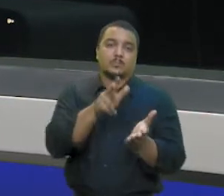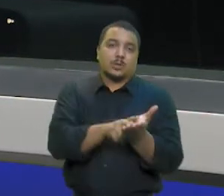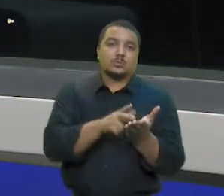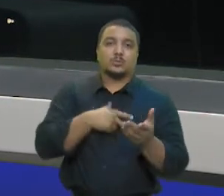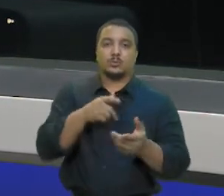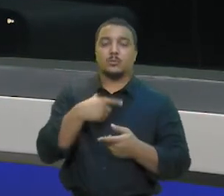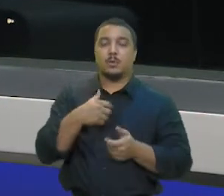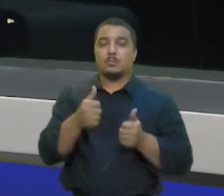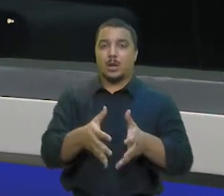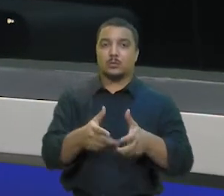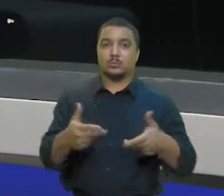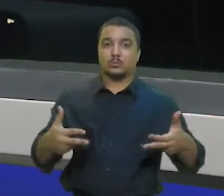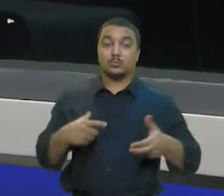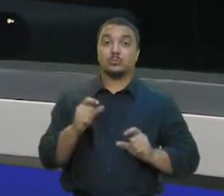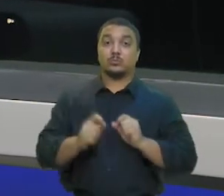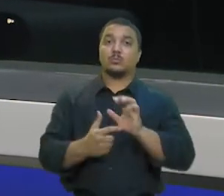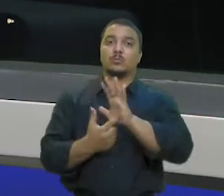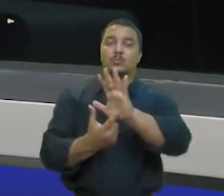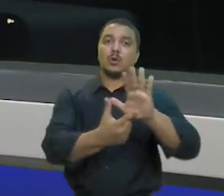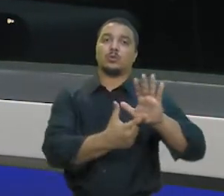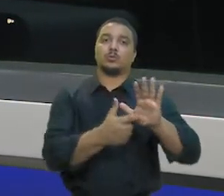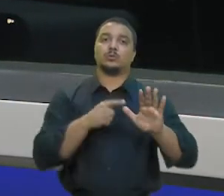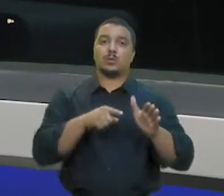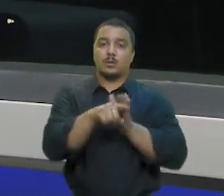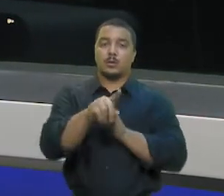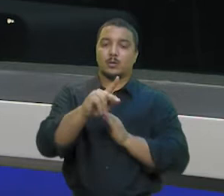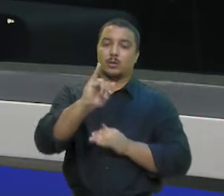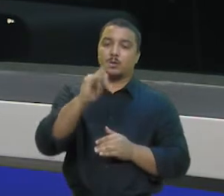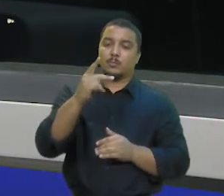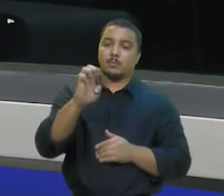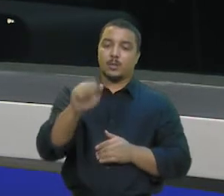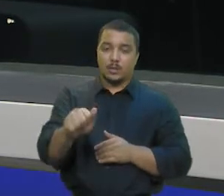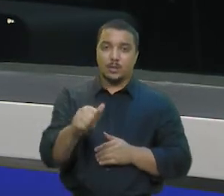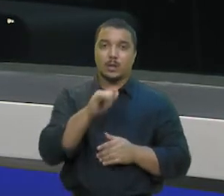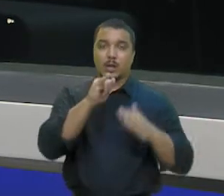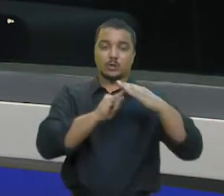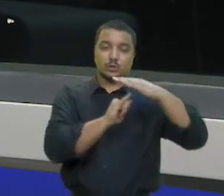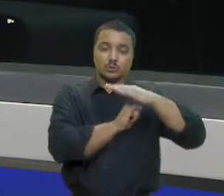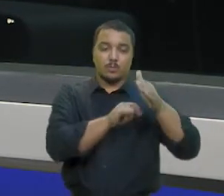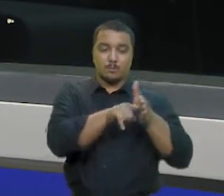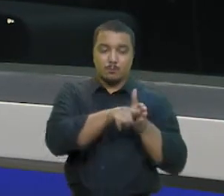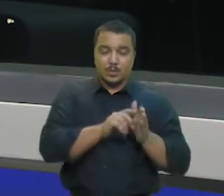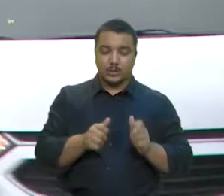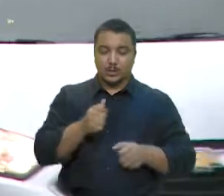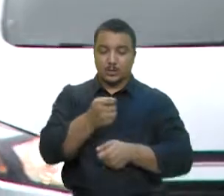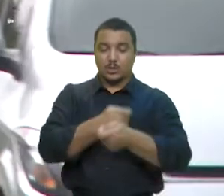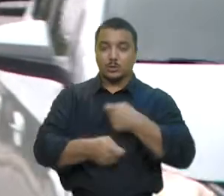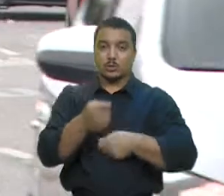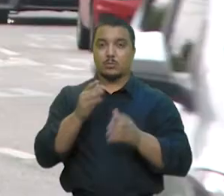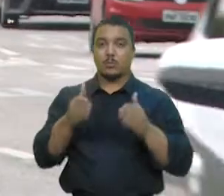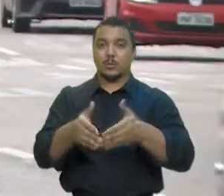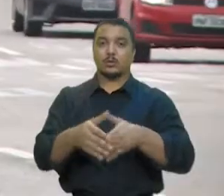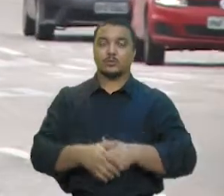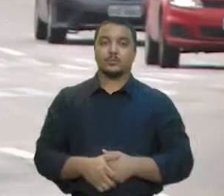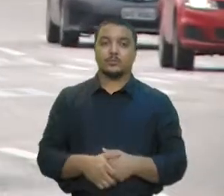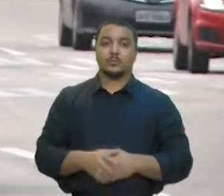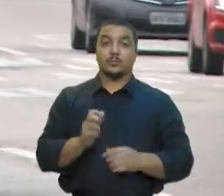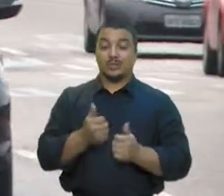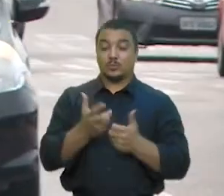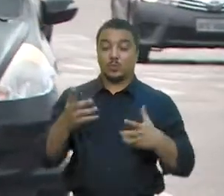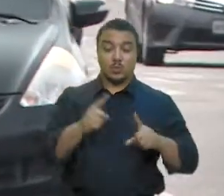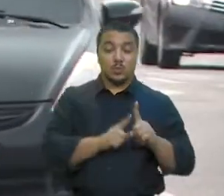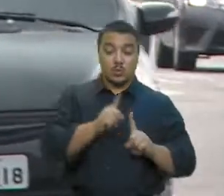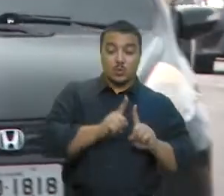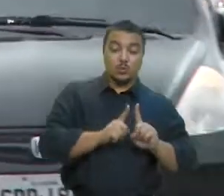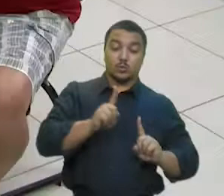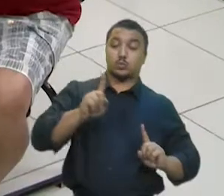O gasto foi revelado em um estudo do IPEA, o Instituto de Pesquisa Econômica Aplicada. Os números crescem a cada